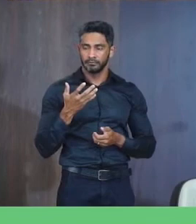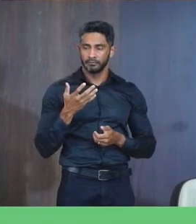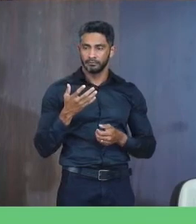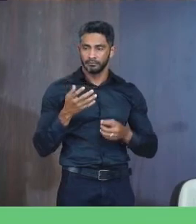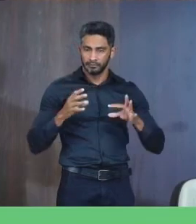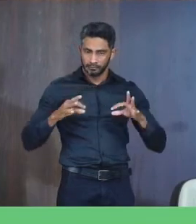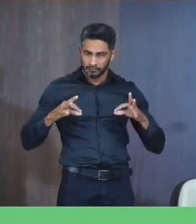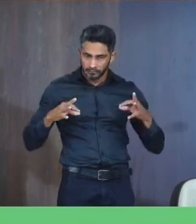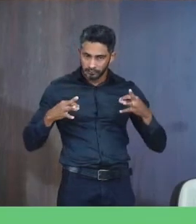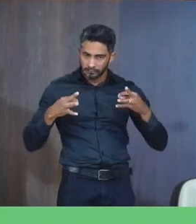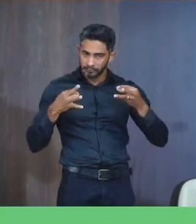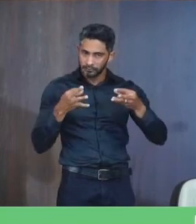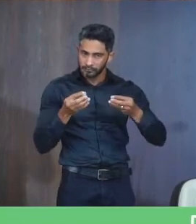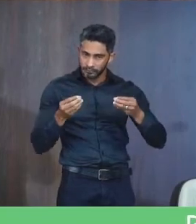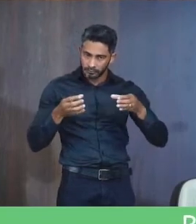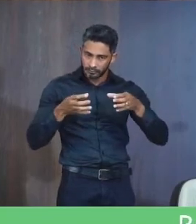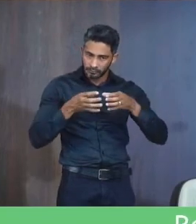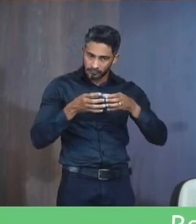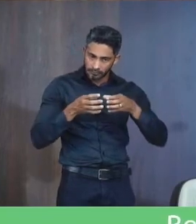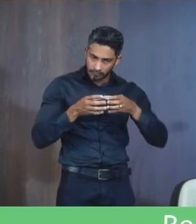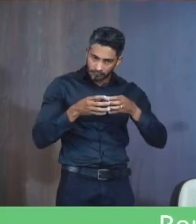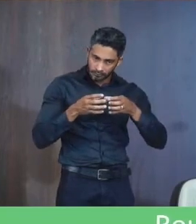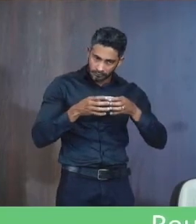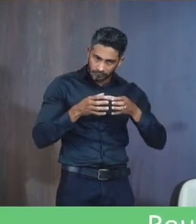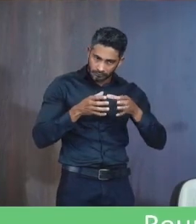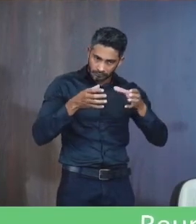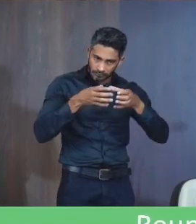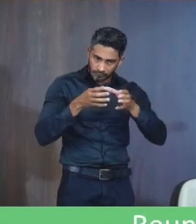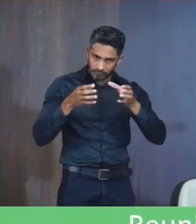Todos os órgãos Públicos Do município